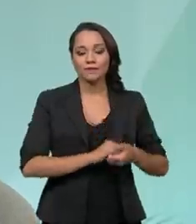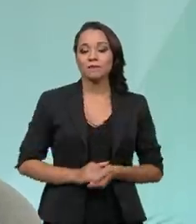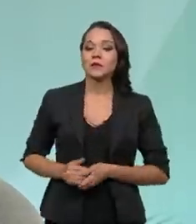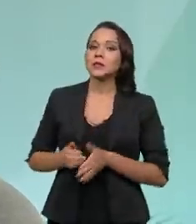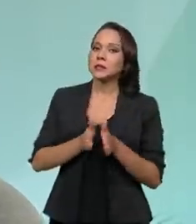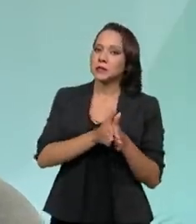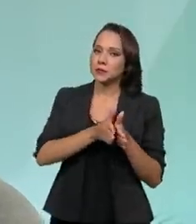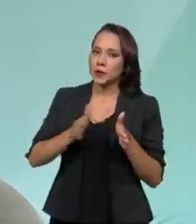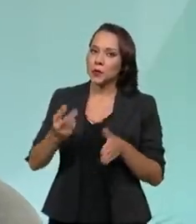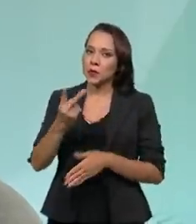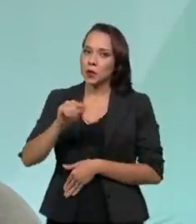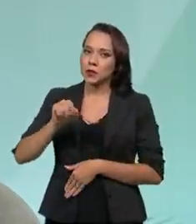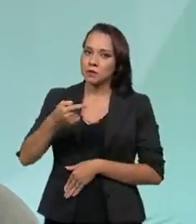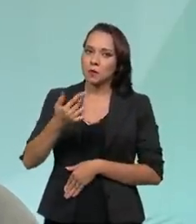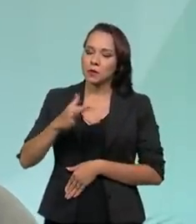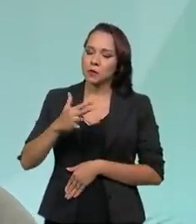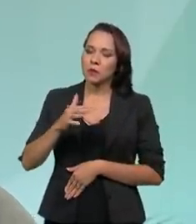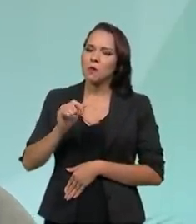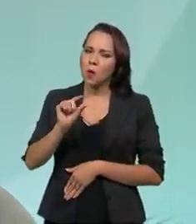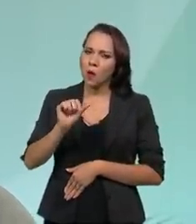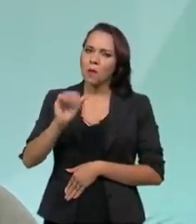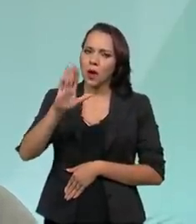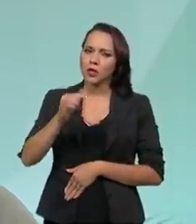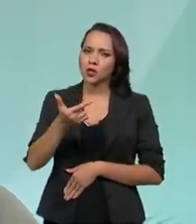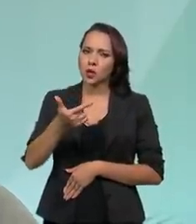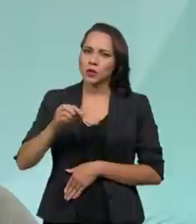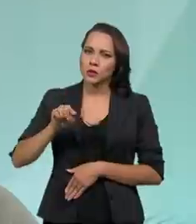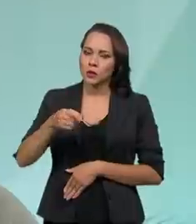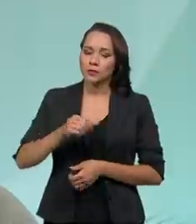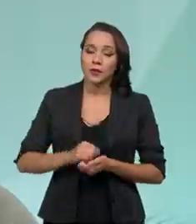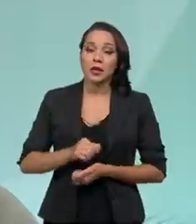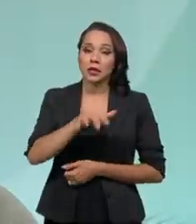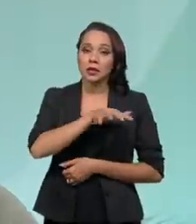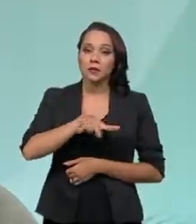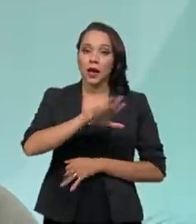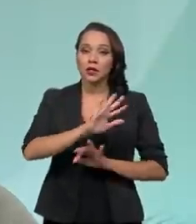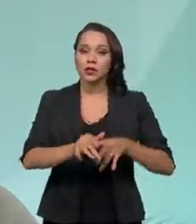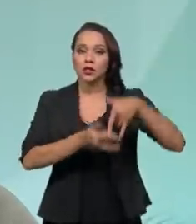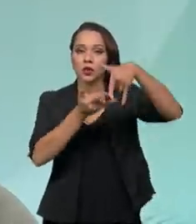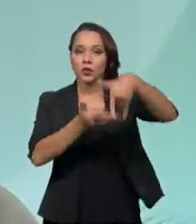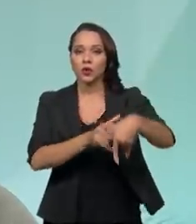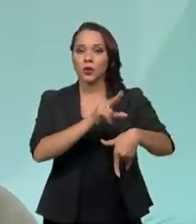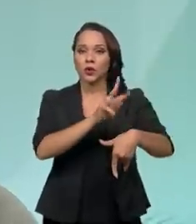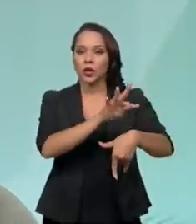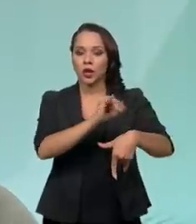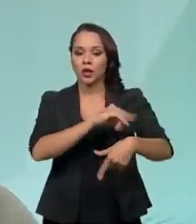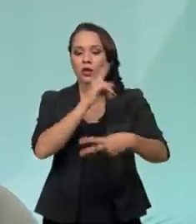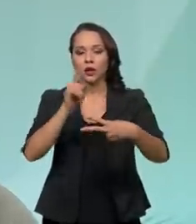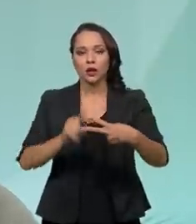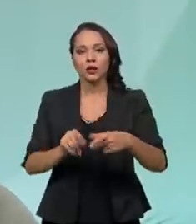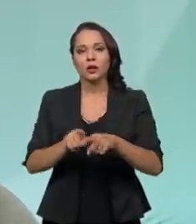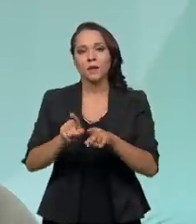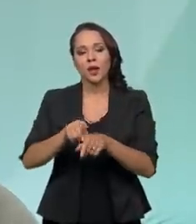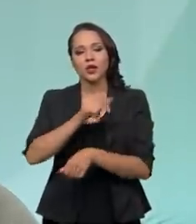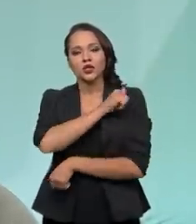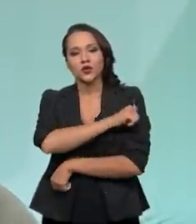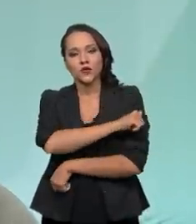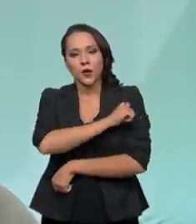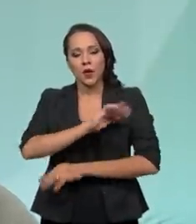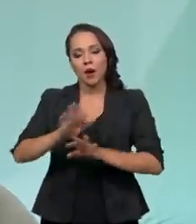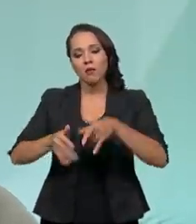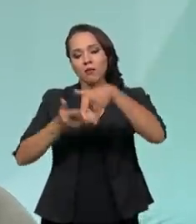do período, 2 mil leitos, pouco mais do que isso, tanto para a parte de UTIs quanto para a parte de enfermaria.